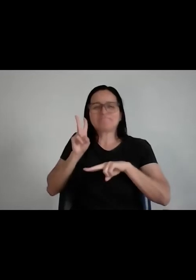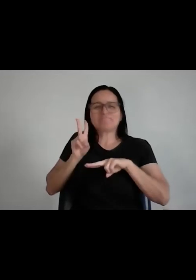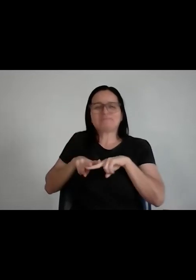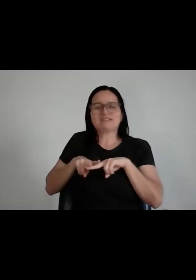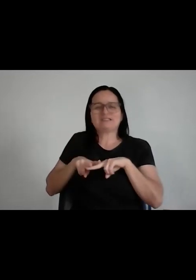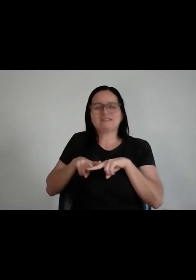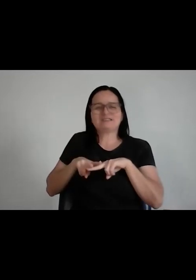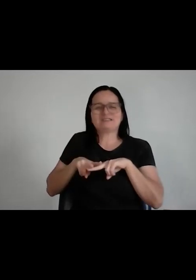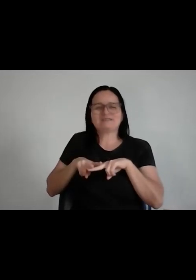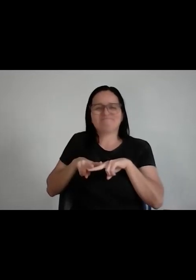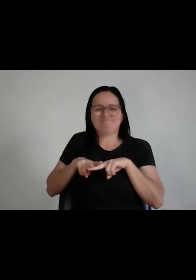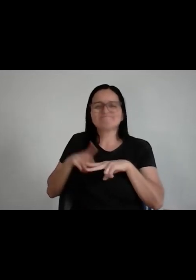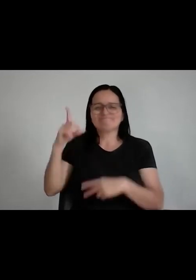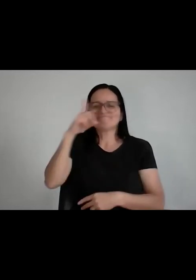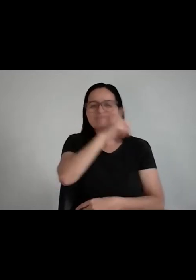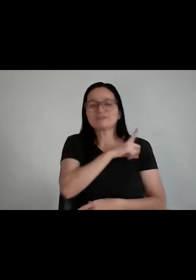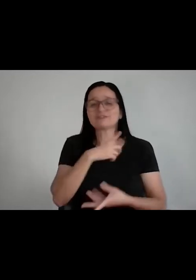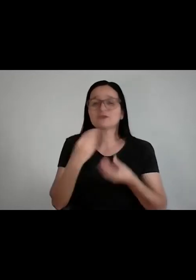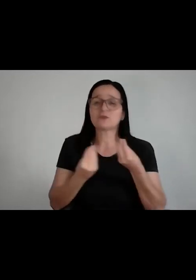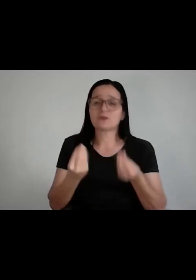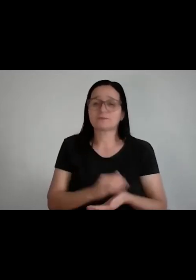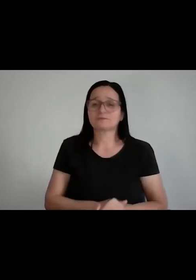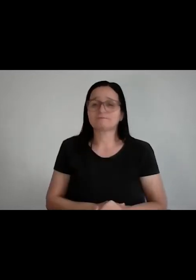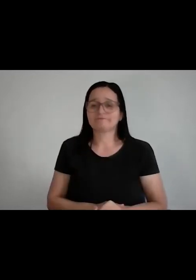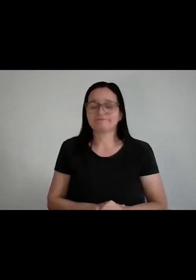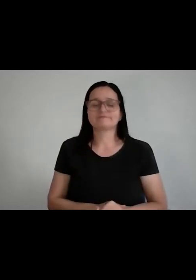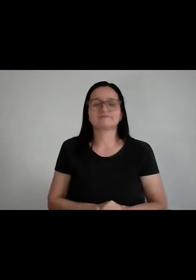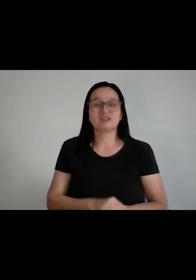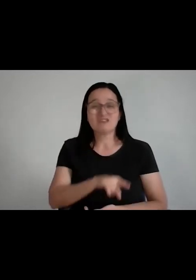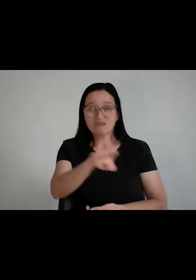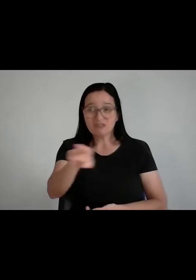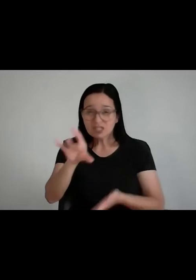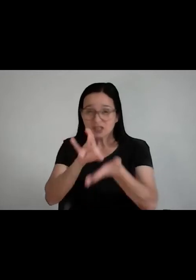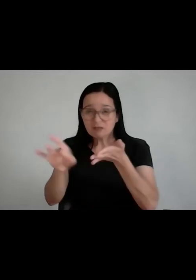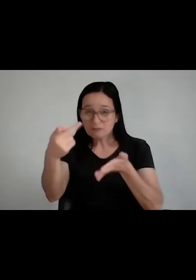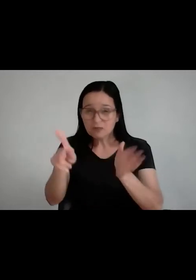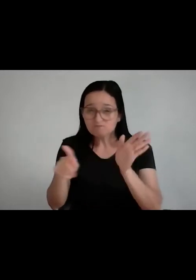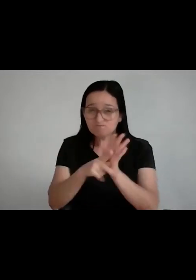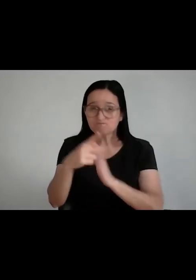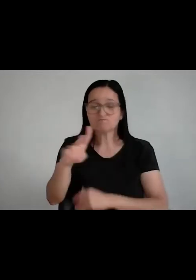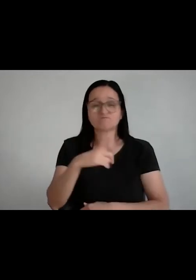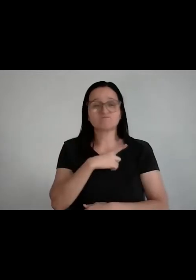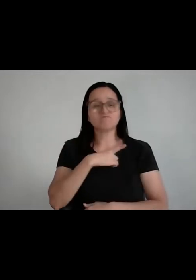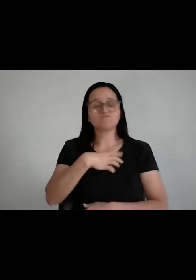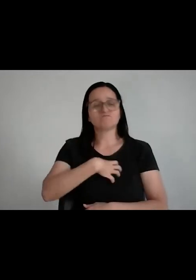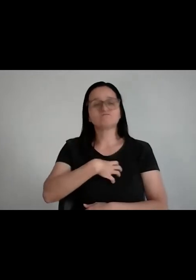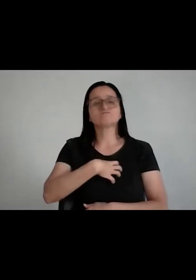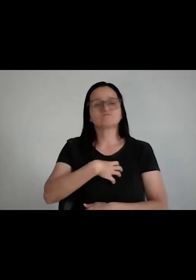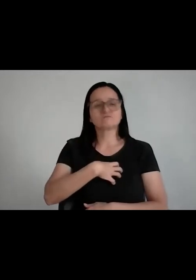numa camisa de força. Você é o seu pior inimigo. Então, eu acho que é muito importante você